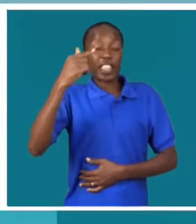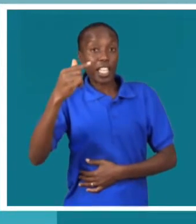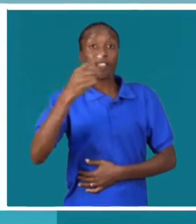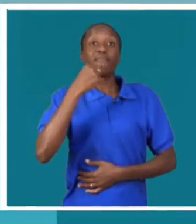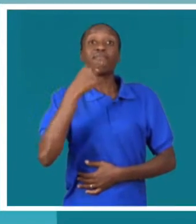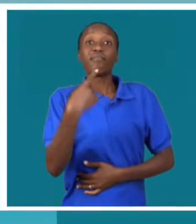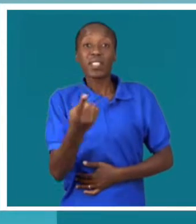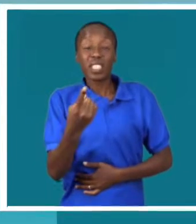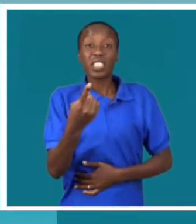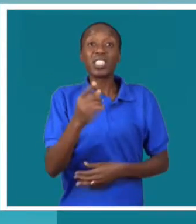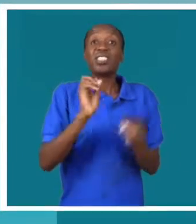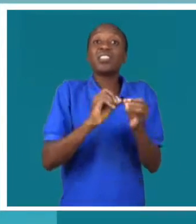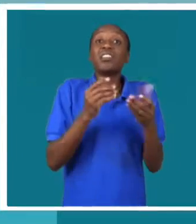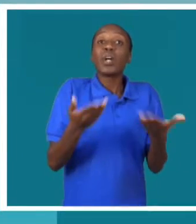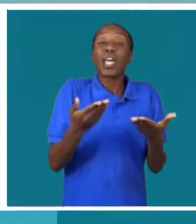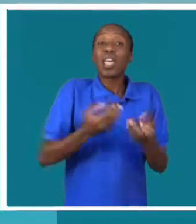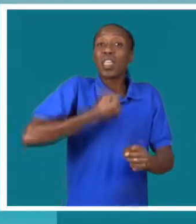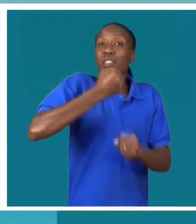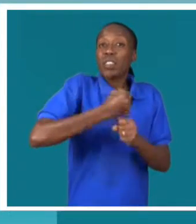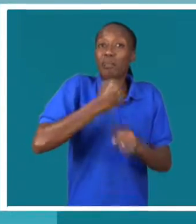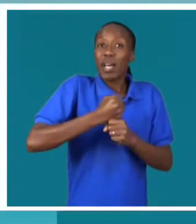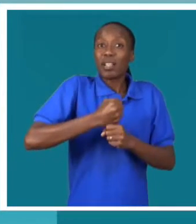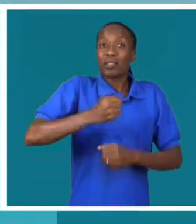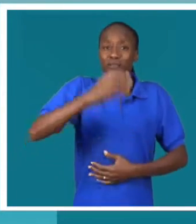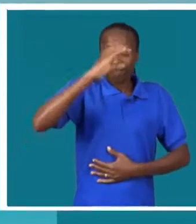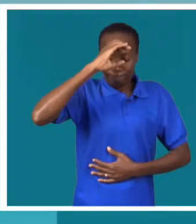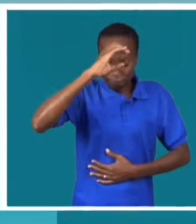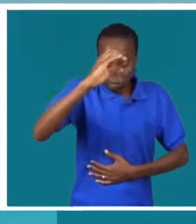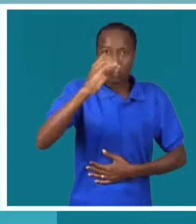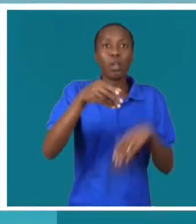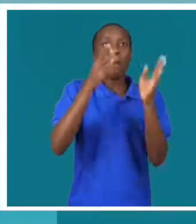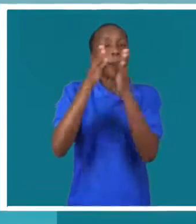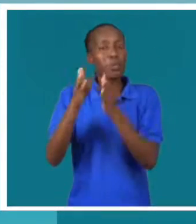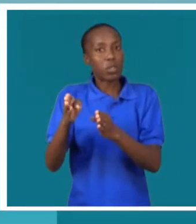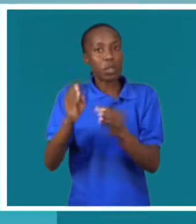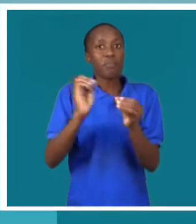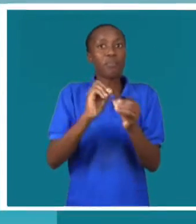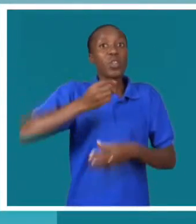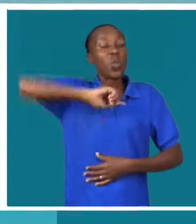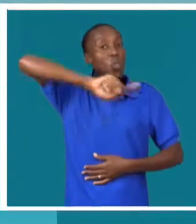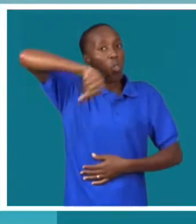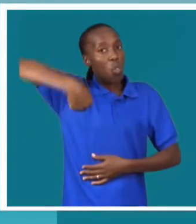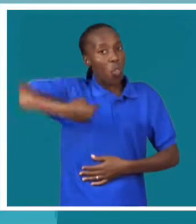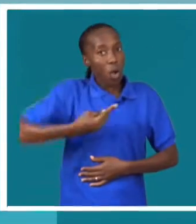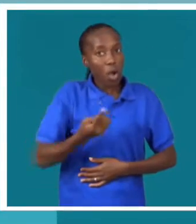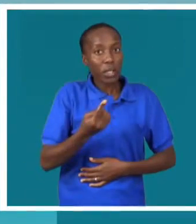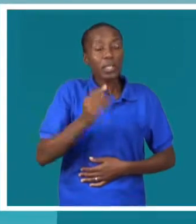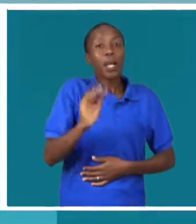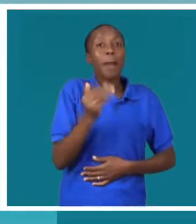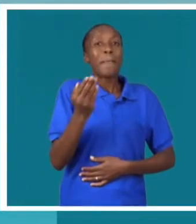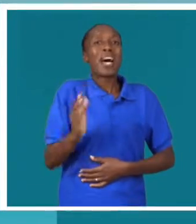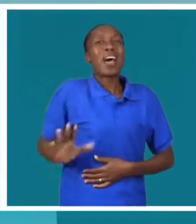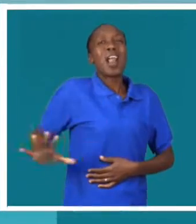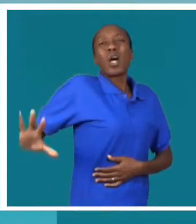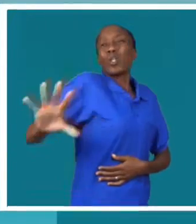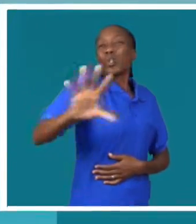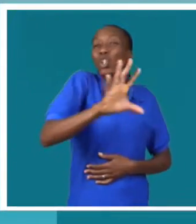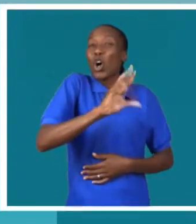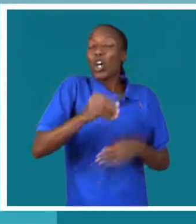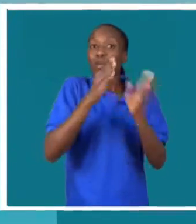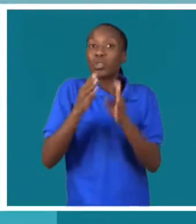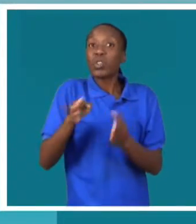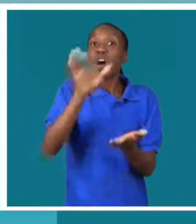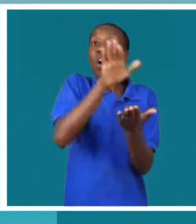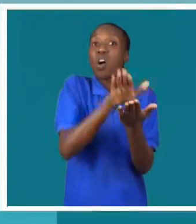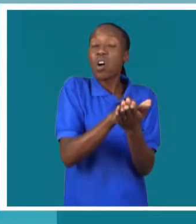fala do trabalho digno. Trabalho digno, consideramos nós que é para toda a